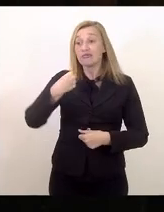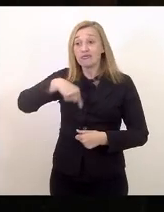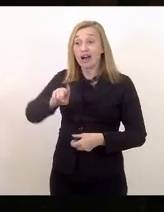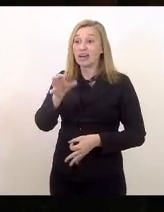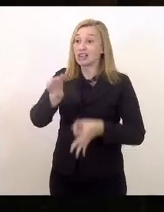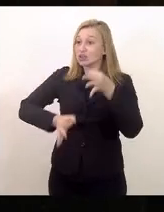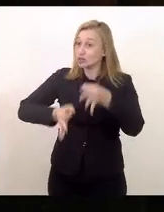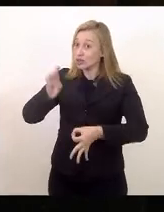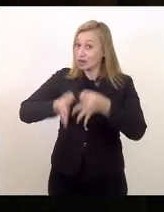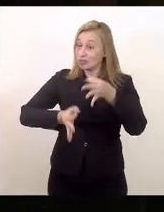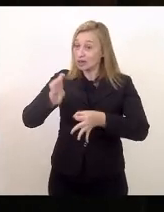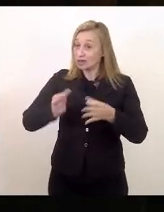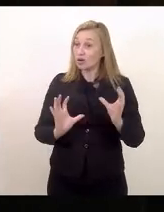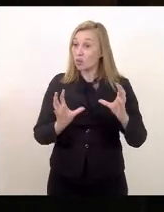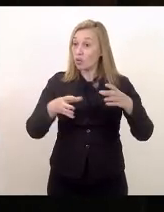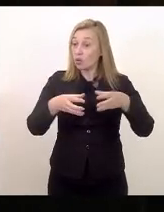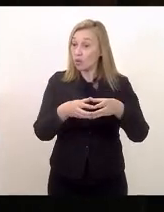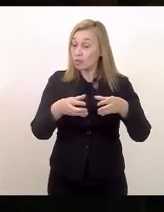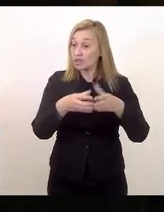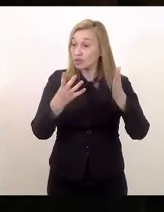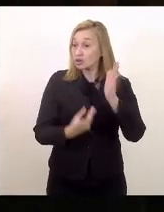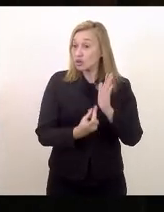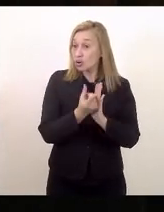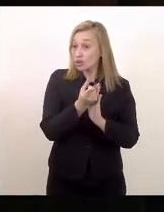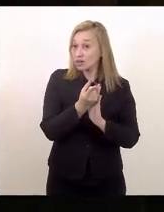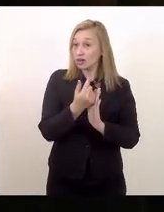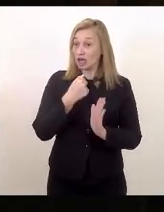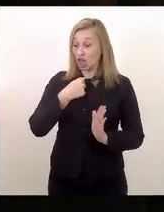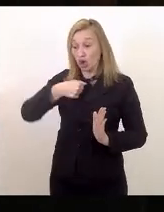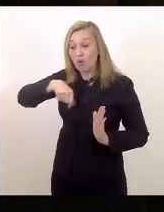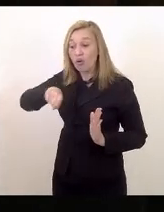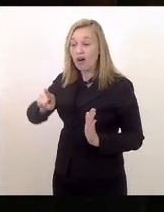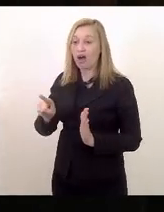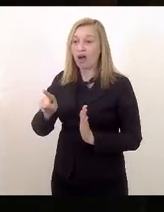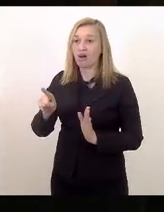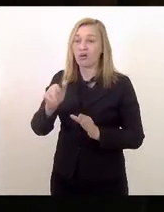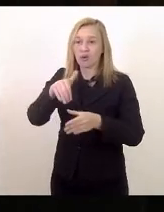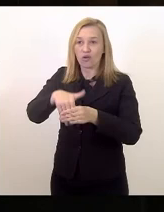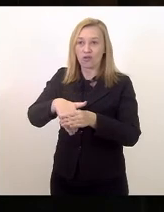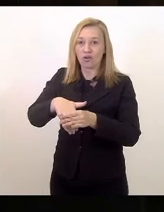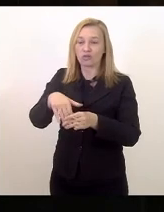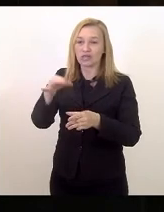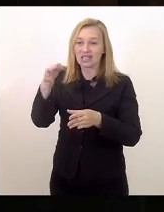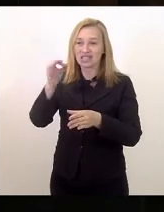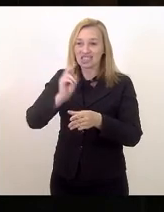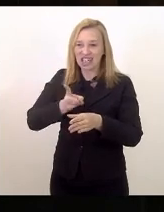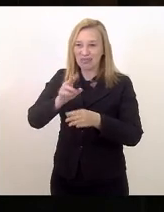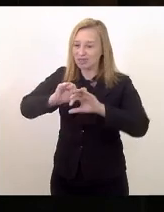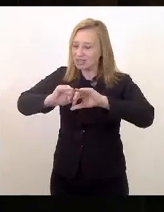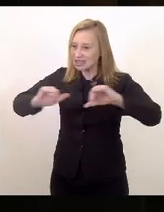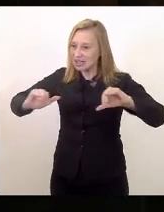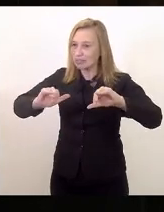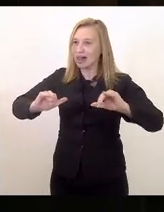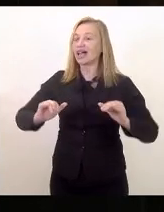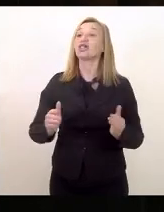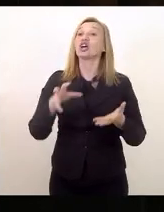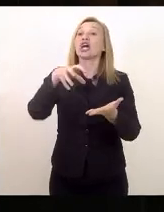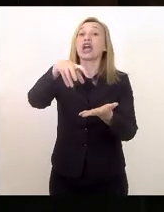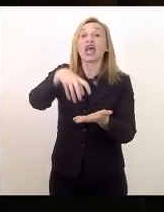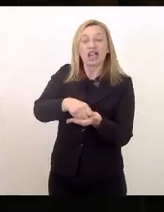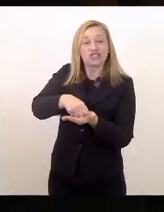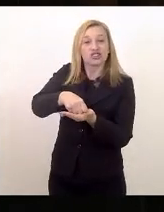na comissão de orçamento e eu estarei lá com o voto sempre separado, registrando